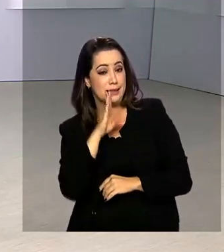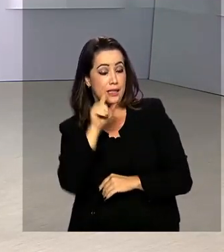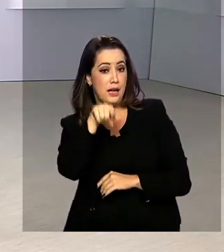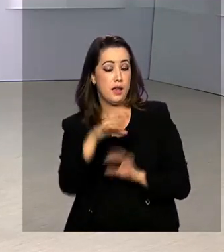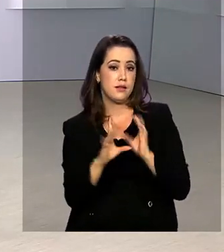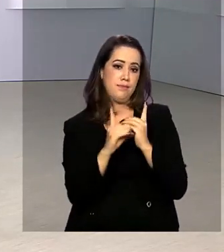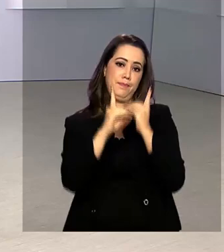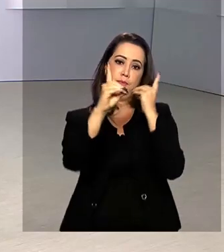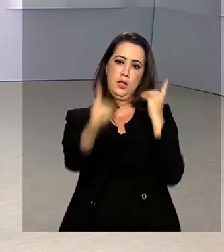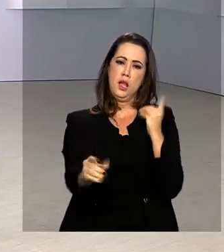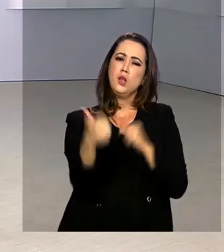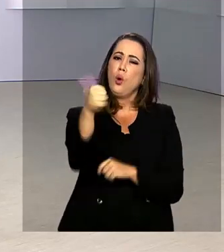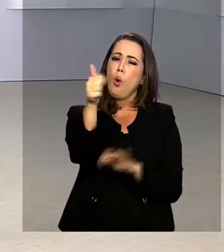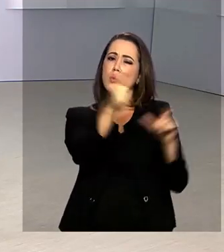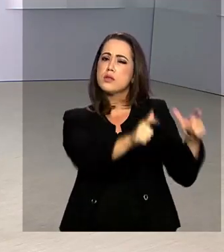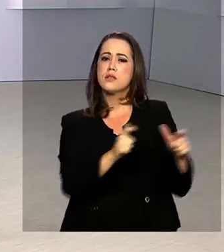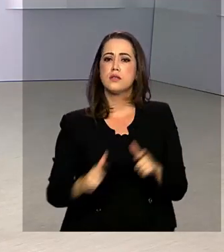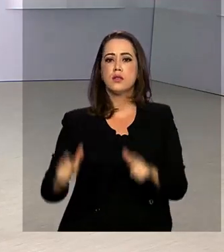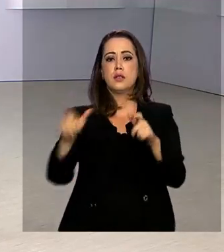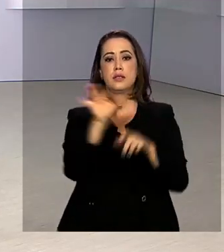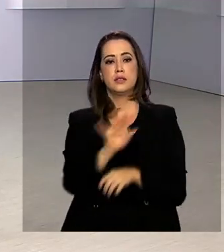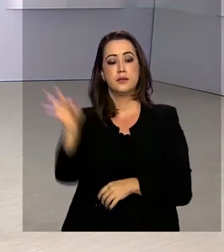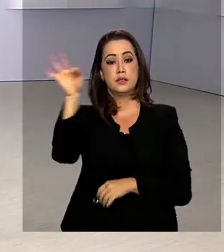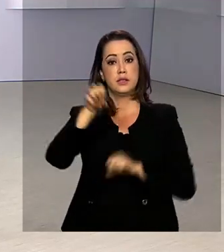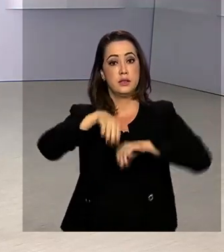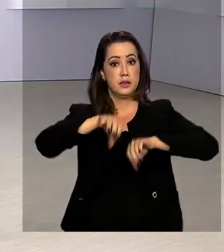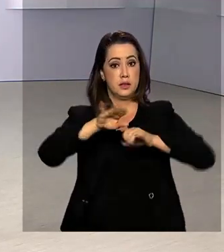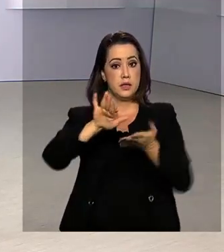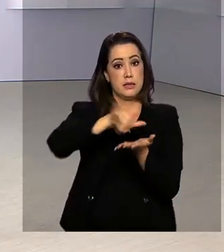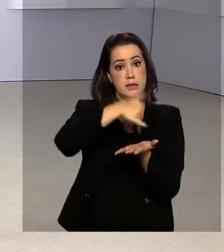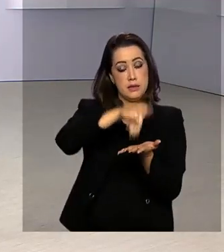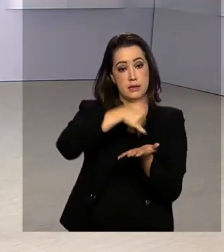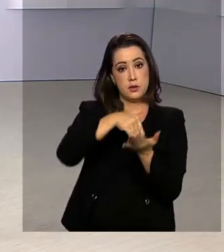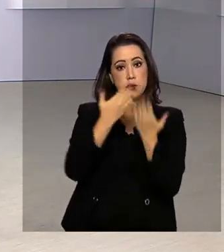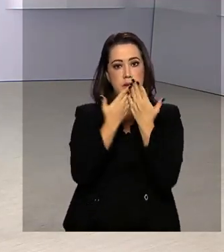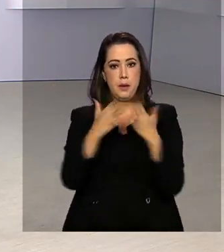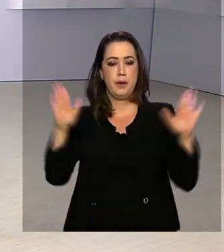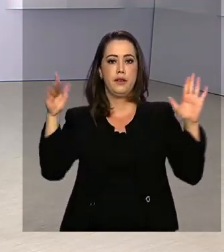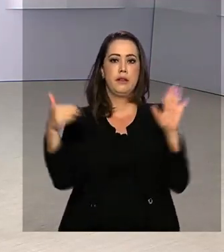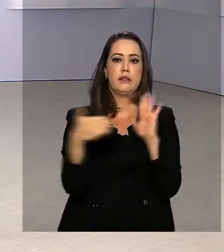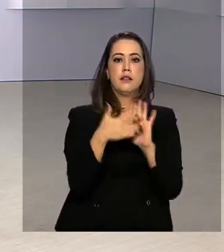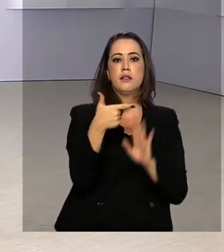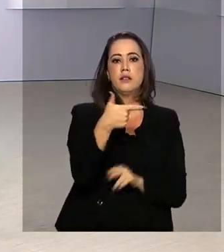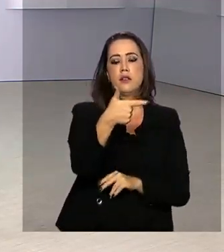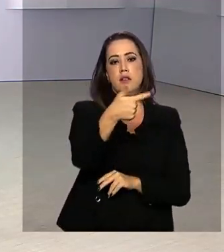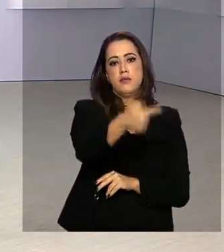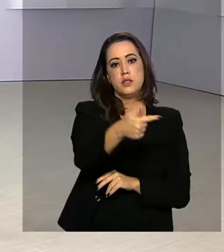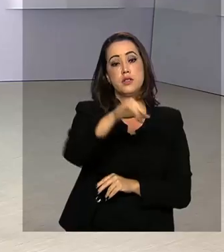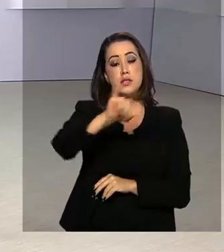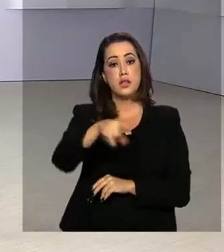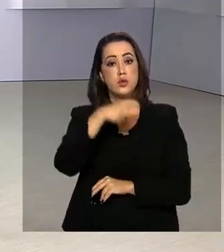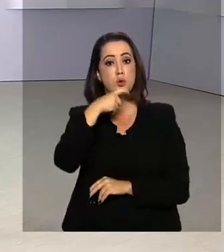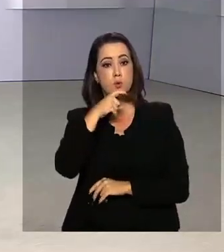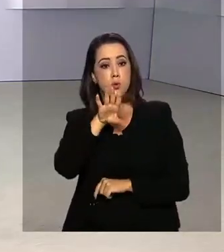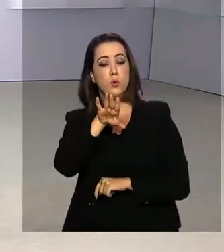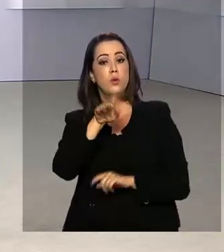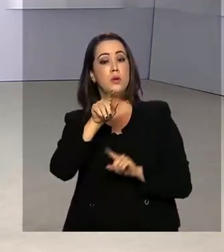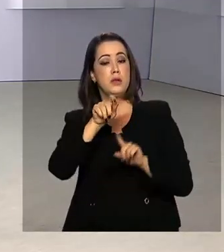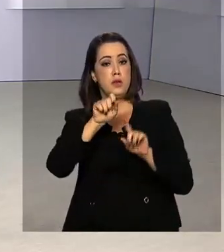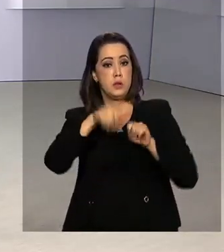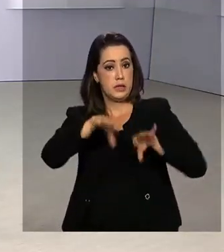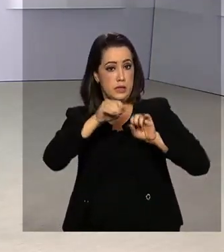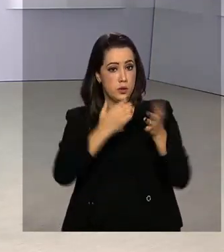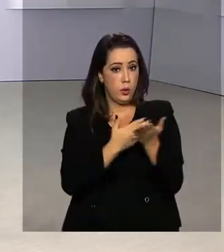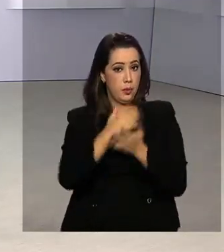distância, em 11 instituições federais de ensino. As inscrições estão abertas até 27 de julho e as aulas